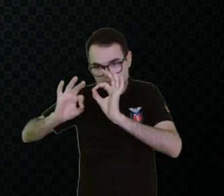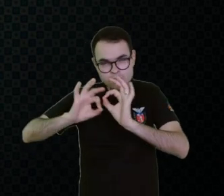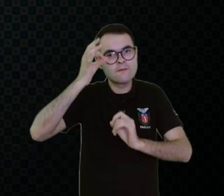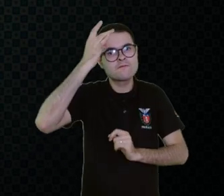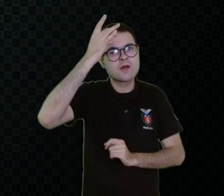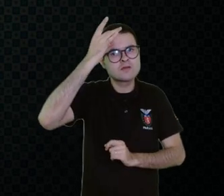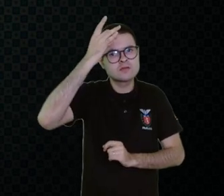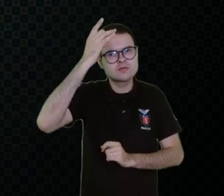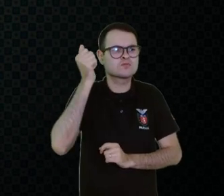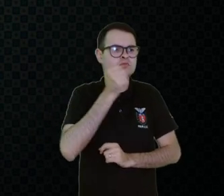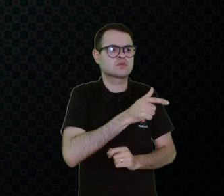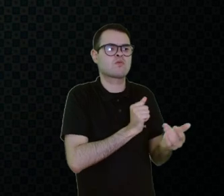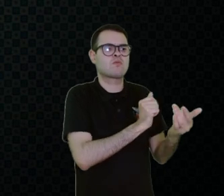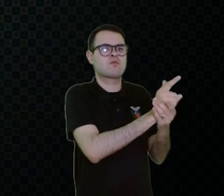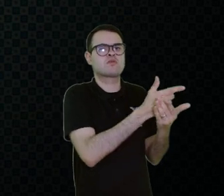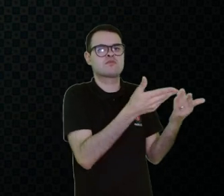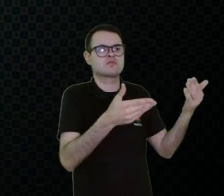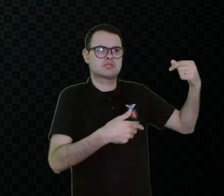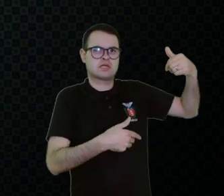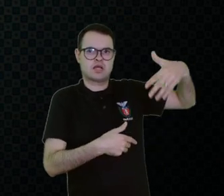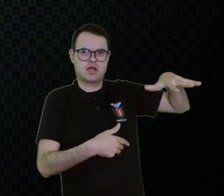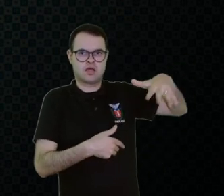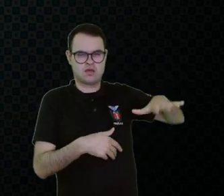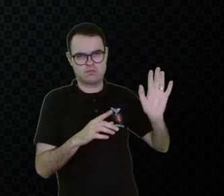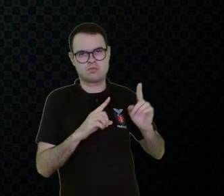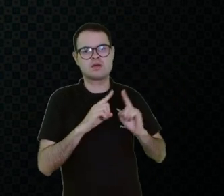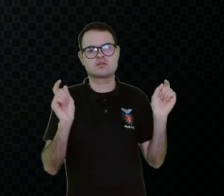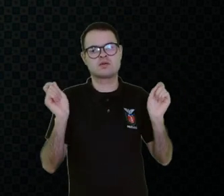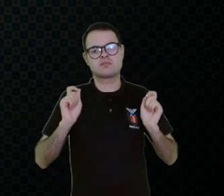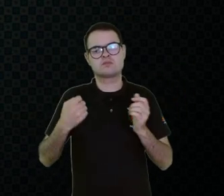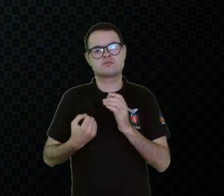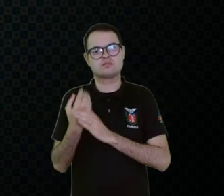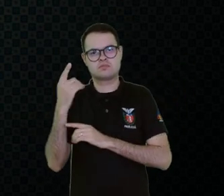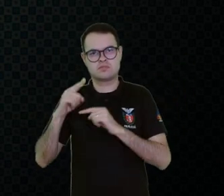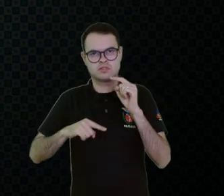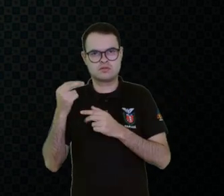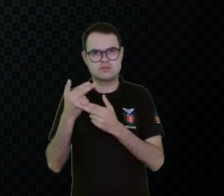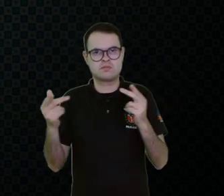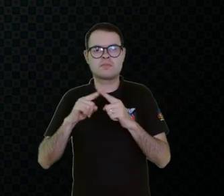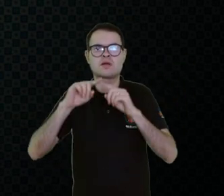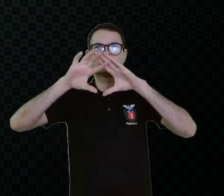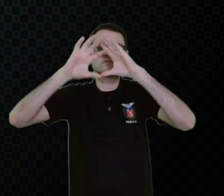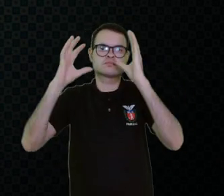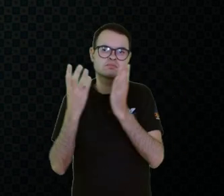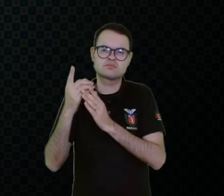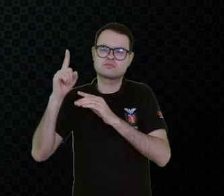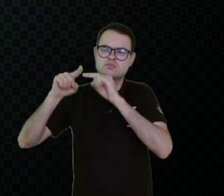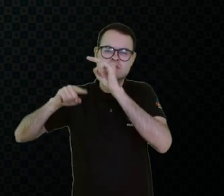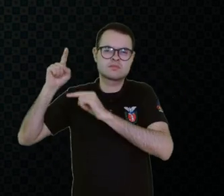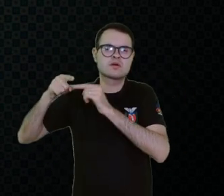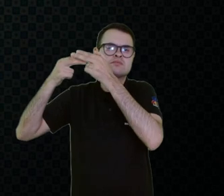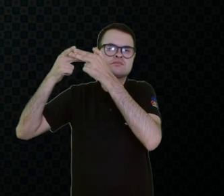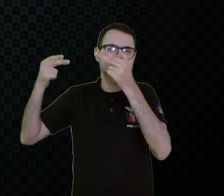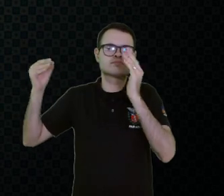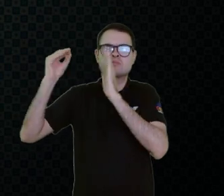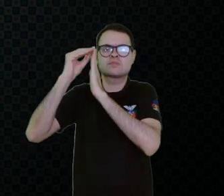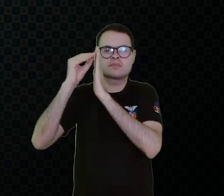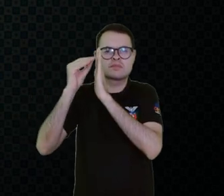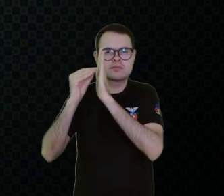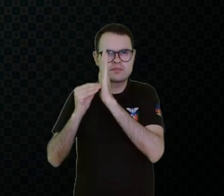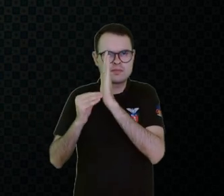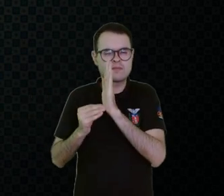que comprar alguma questão de alto custo. Mas ela envolve um conjunto de ferramentas, né? Ela tem que estar